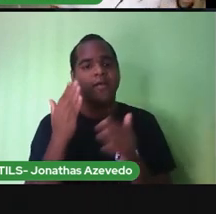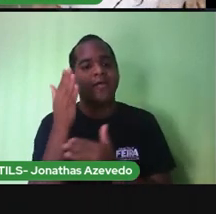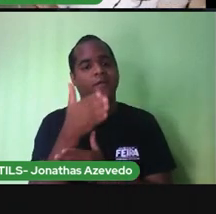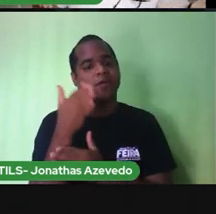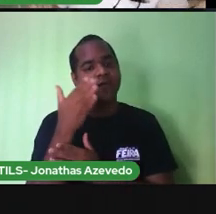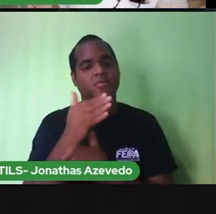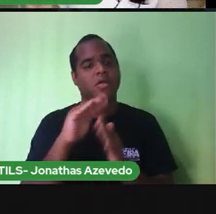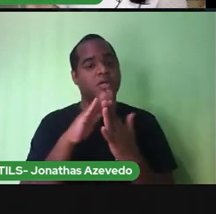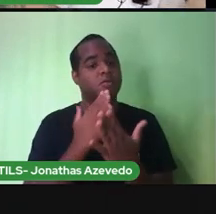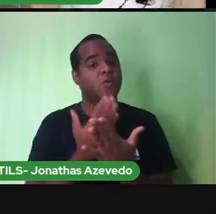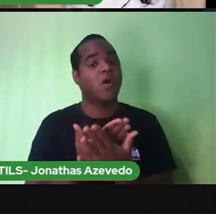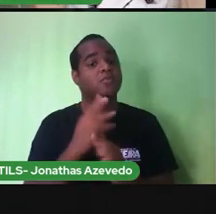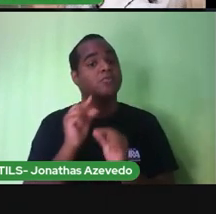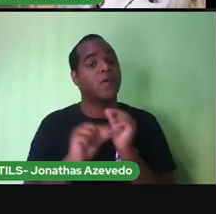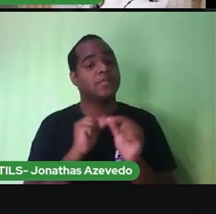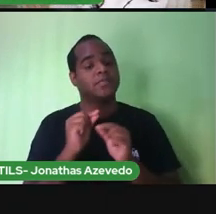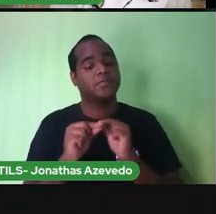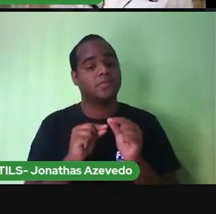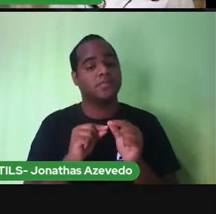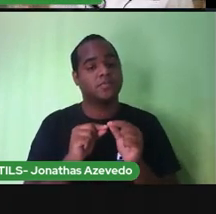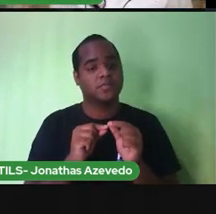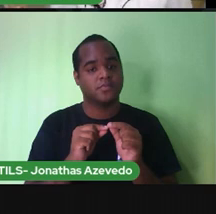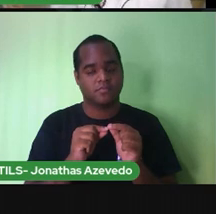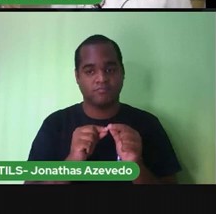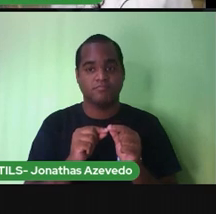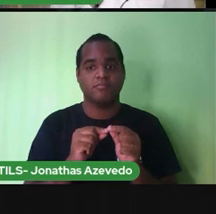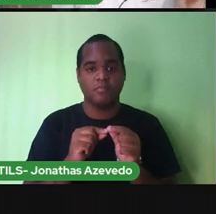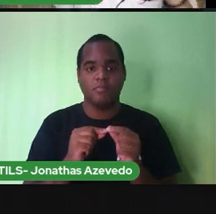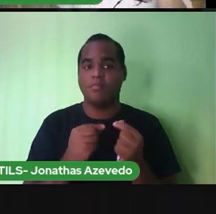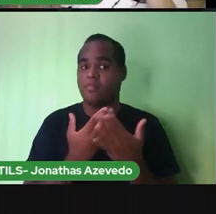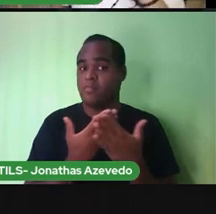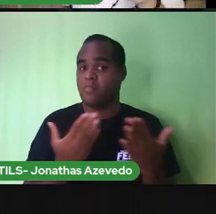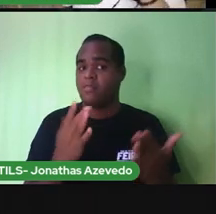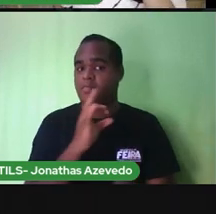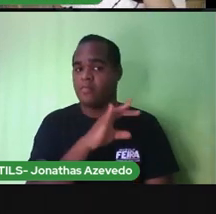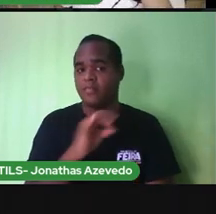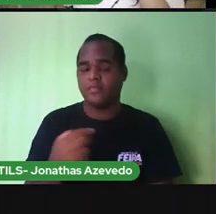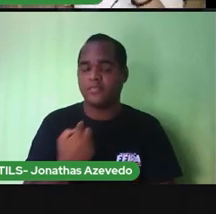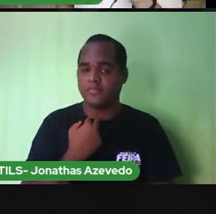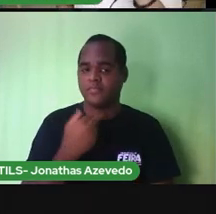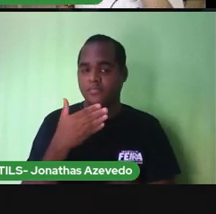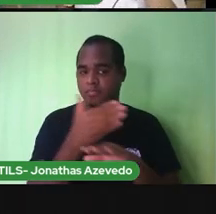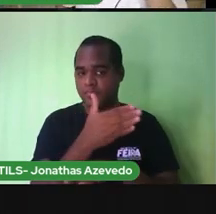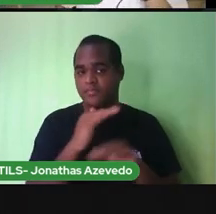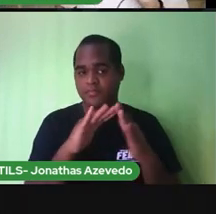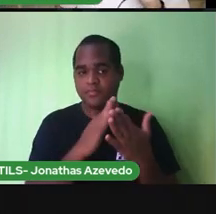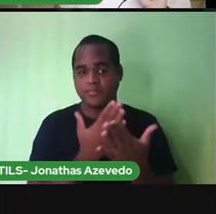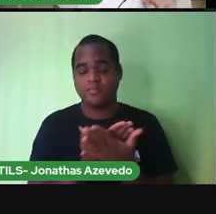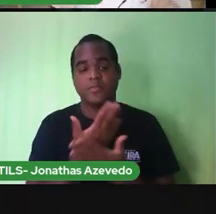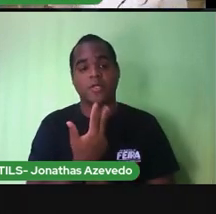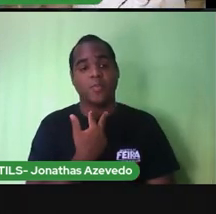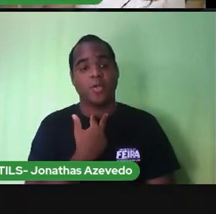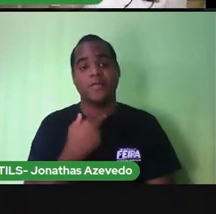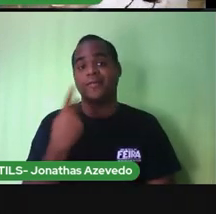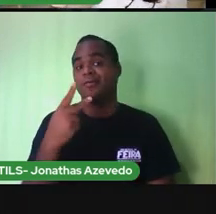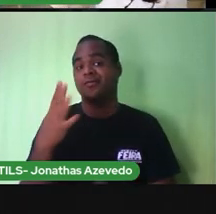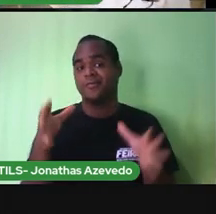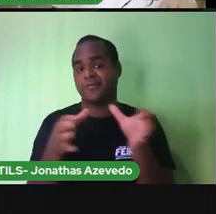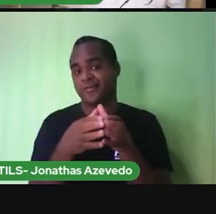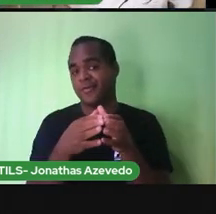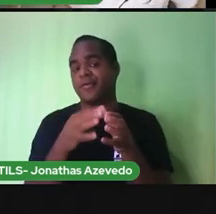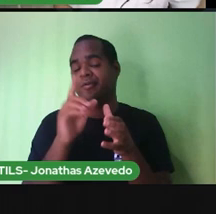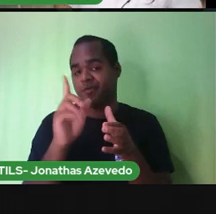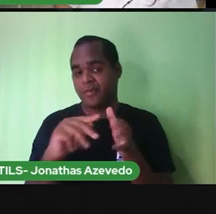escola? No momento, não estamos frequentando a escola. Mas você está matriculado numa turma que